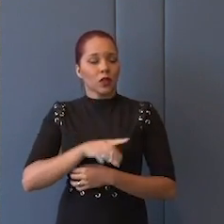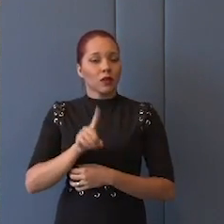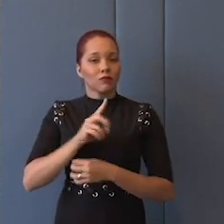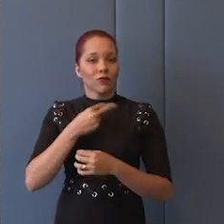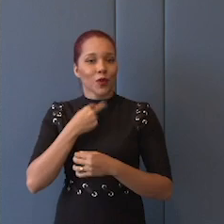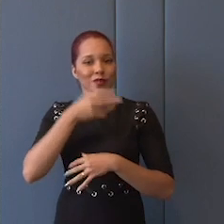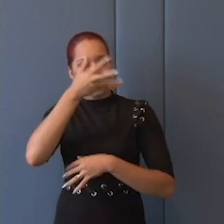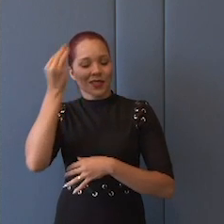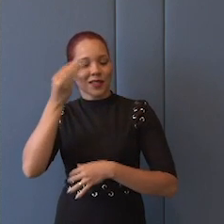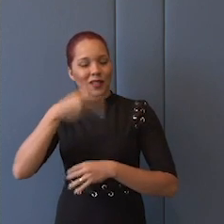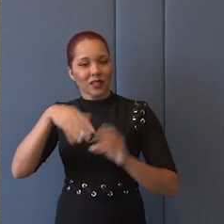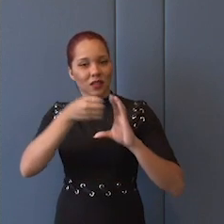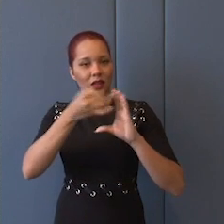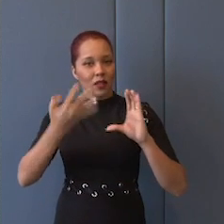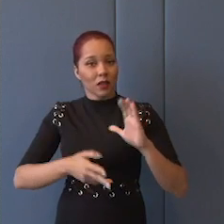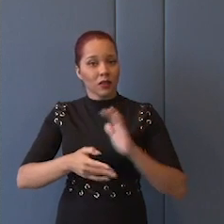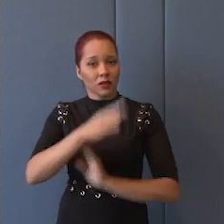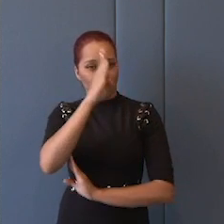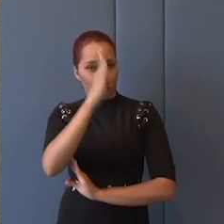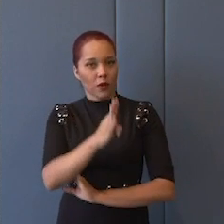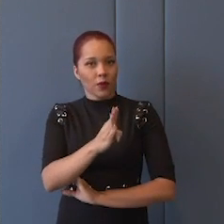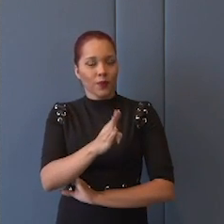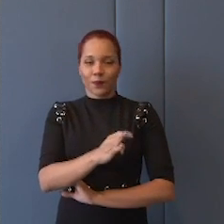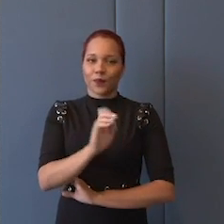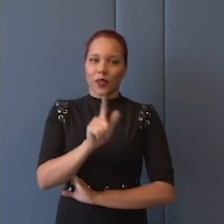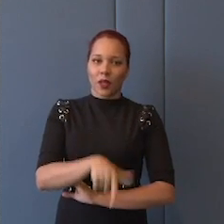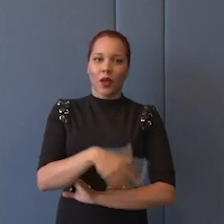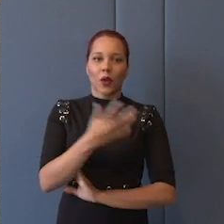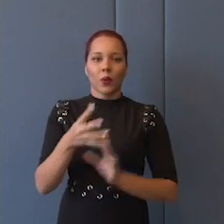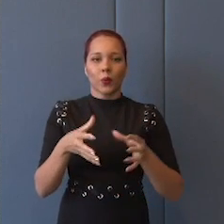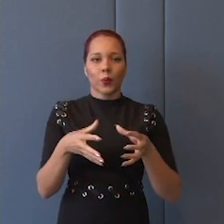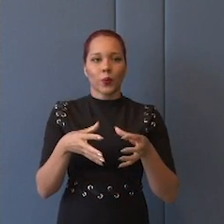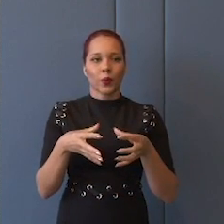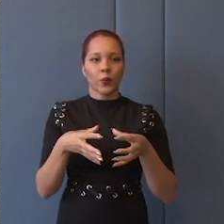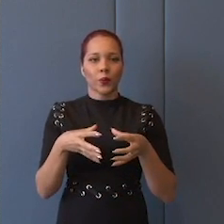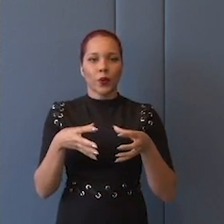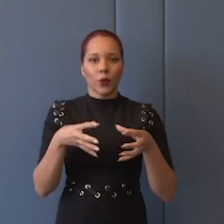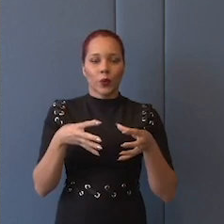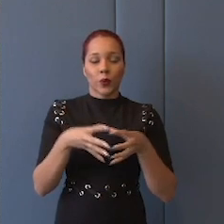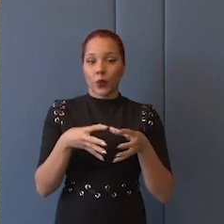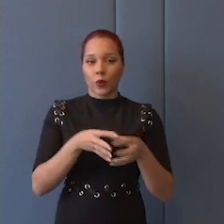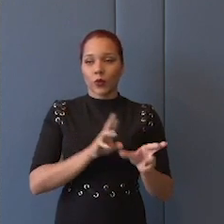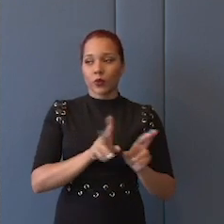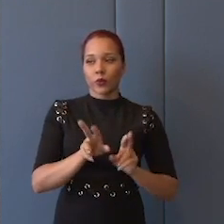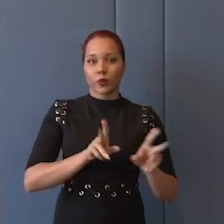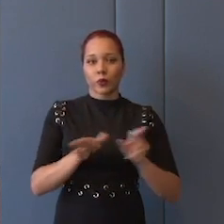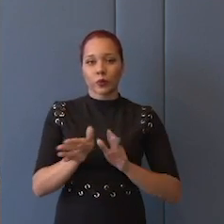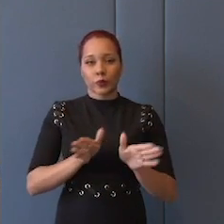fundamental do que é um organismo multilateral. Então,